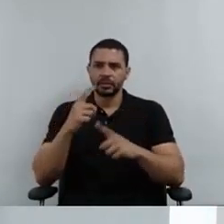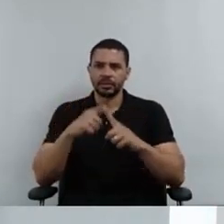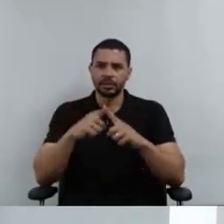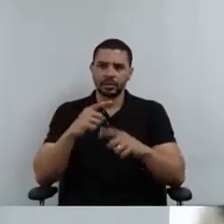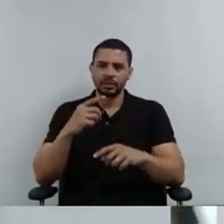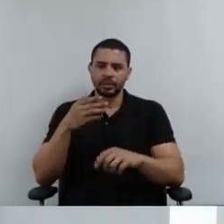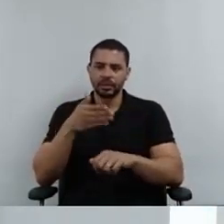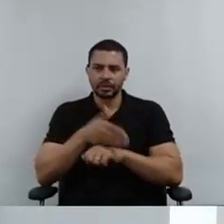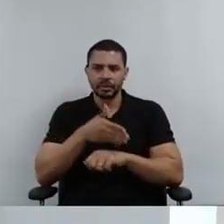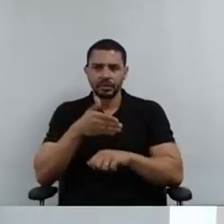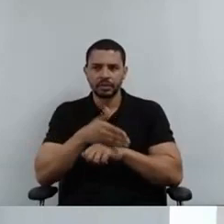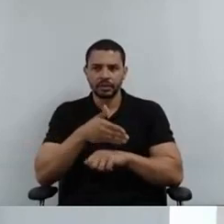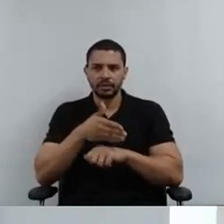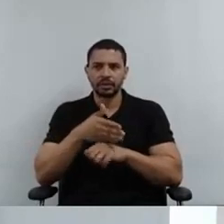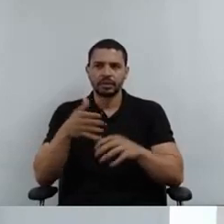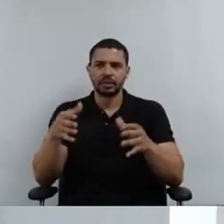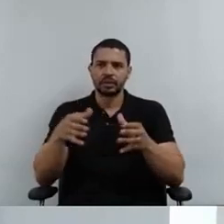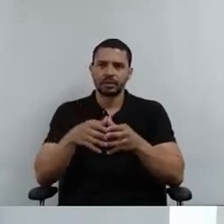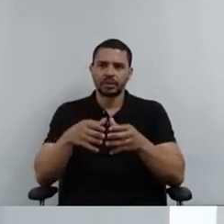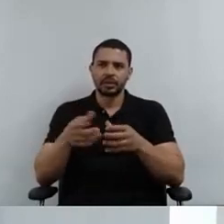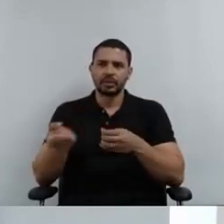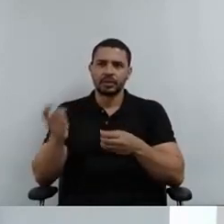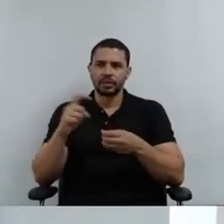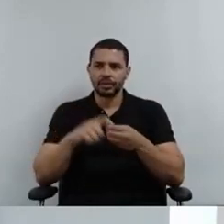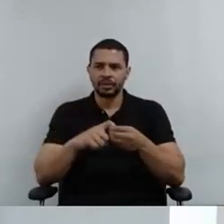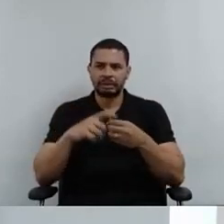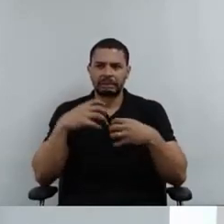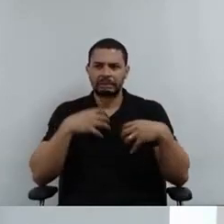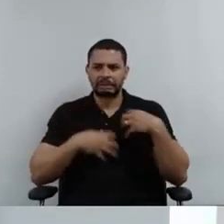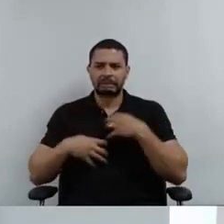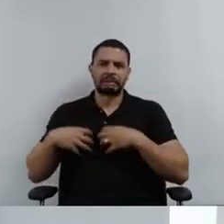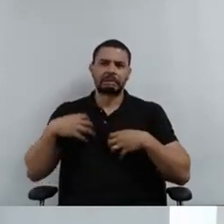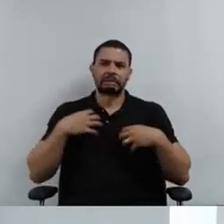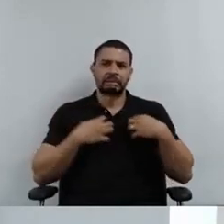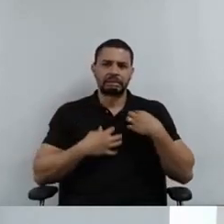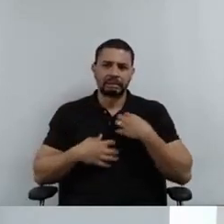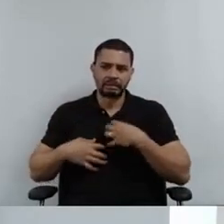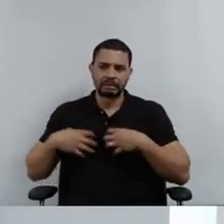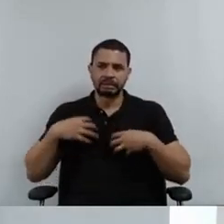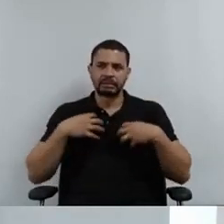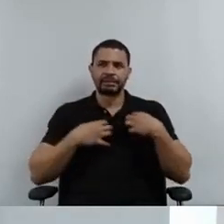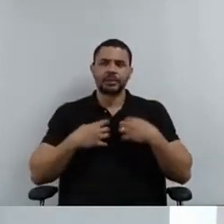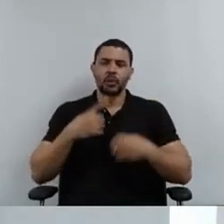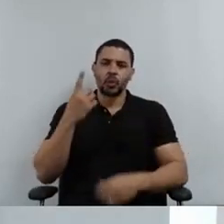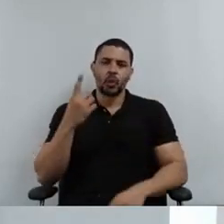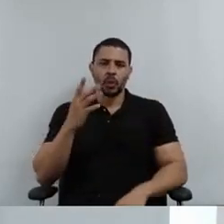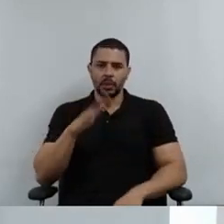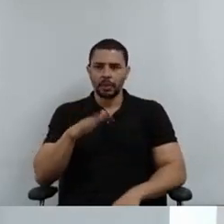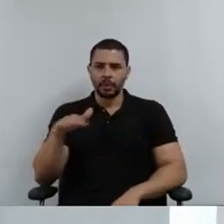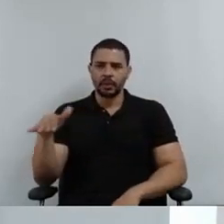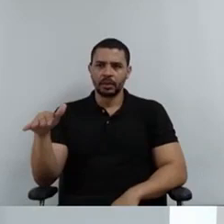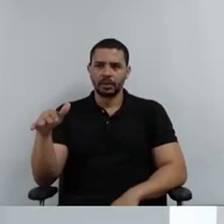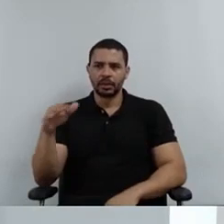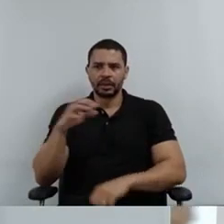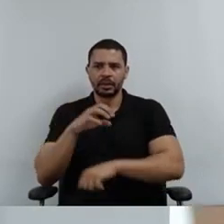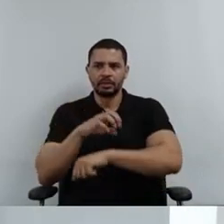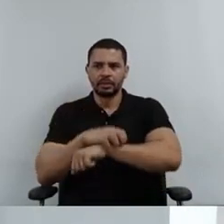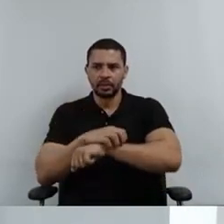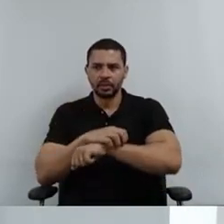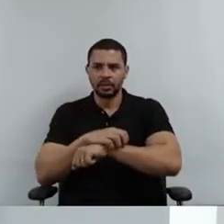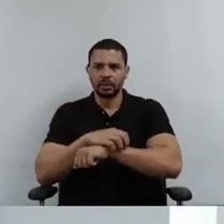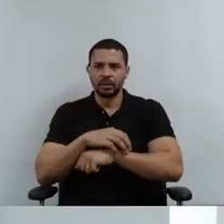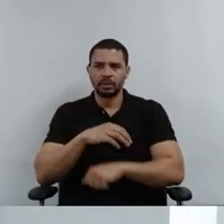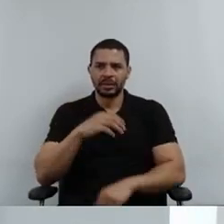desequilibradas. Tem uma das vítimas, ela morde, ela bate a